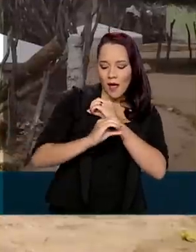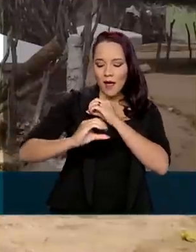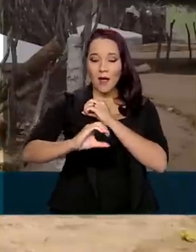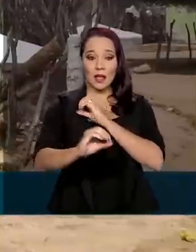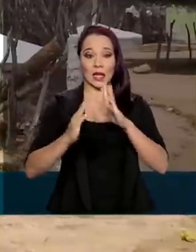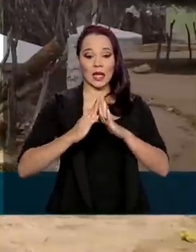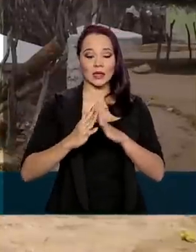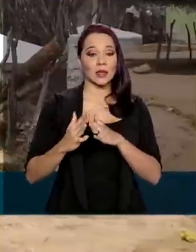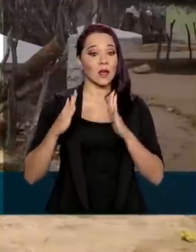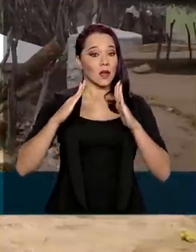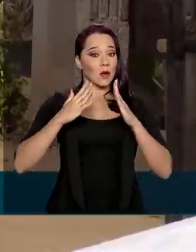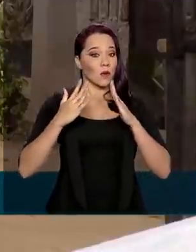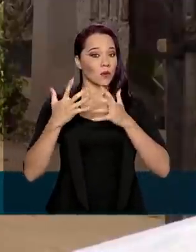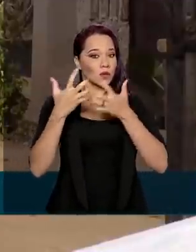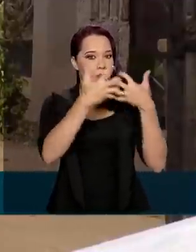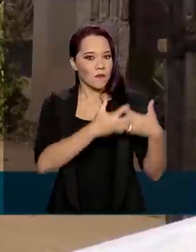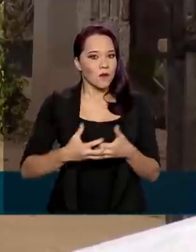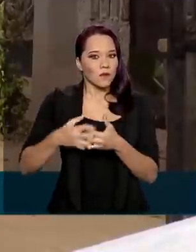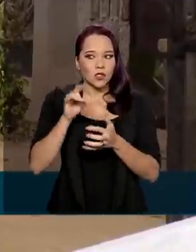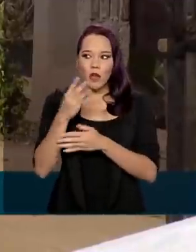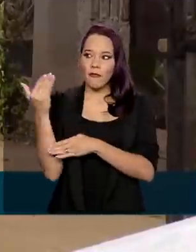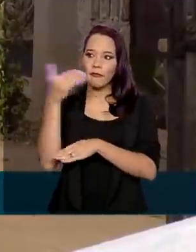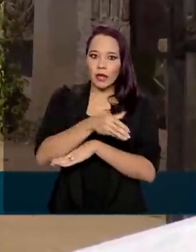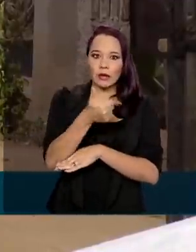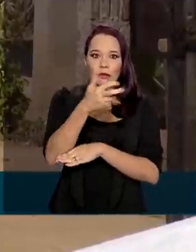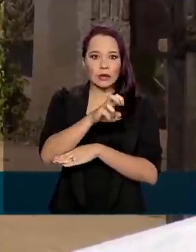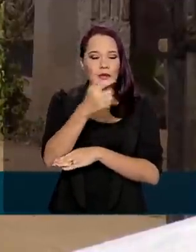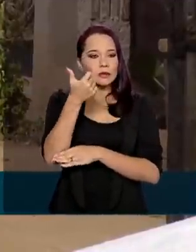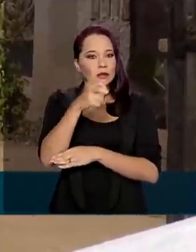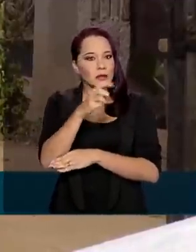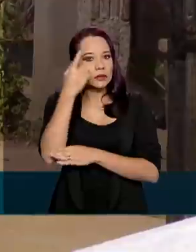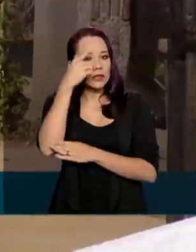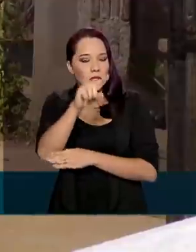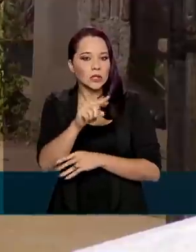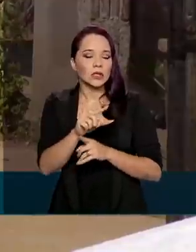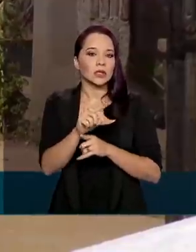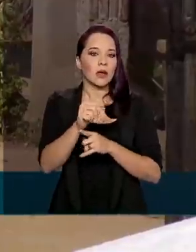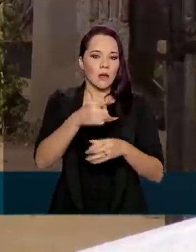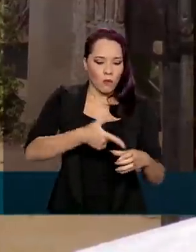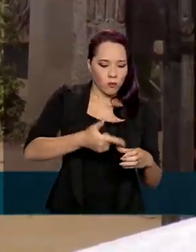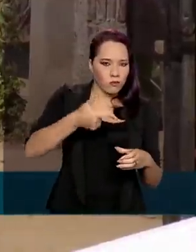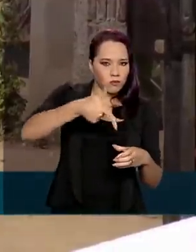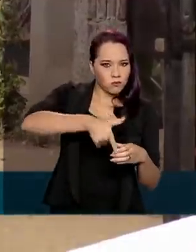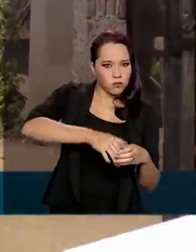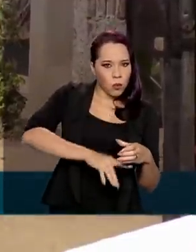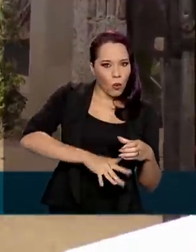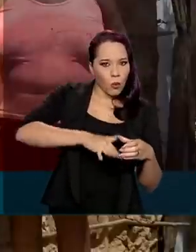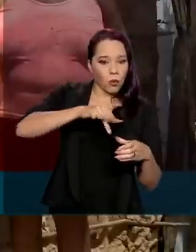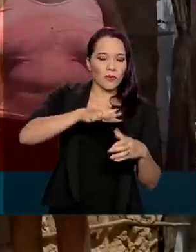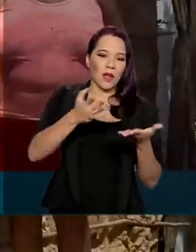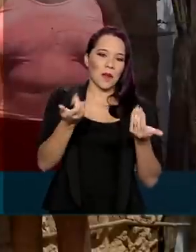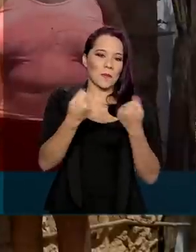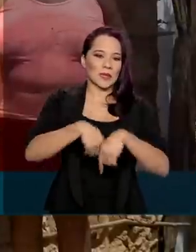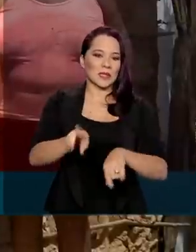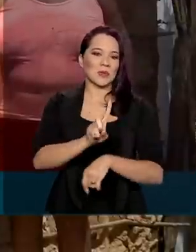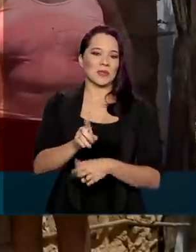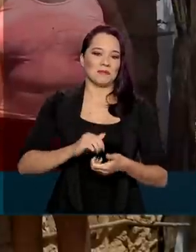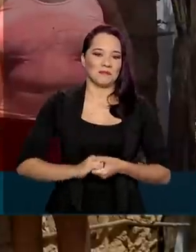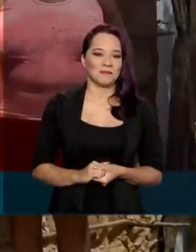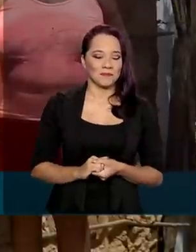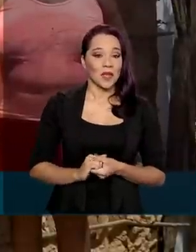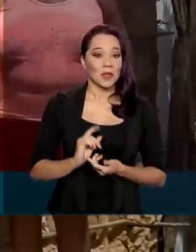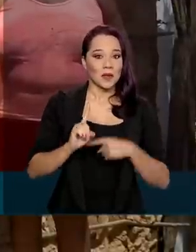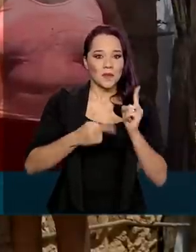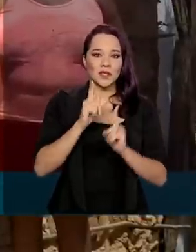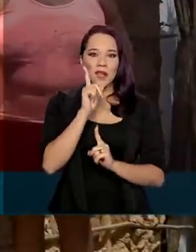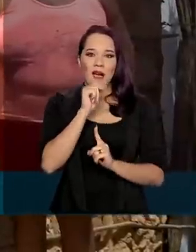carros-pipas, que só vinham de 15 em 15 dias para encher as cisternas, vão deixar de ter utilidade. E quando a água chegar